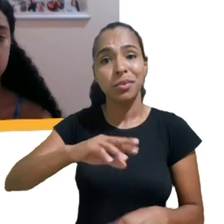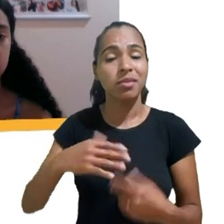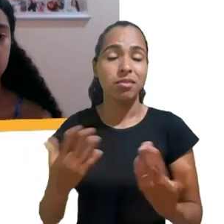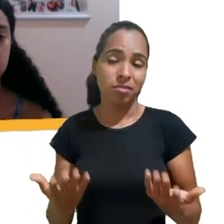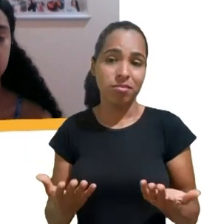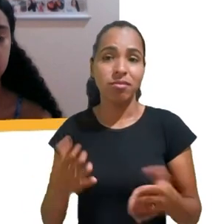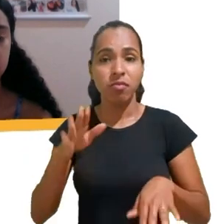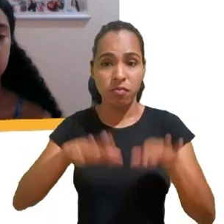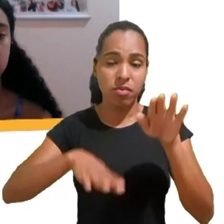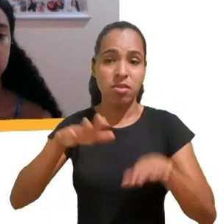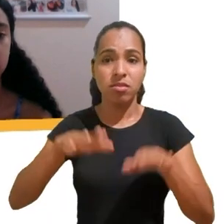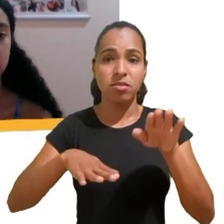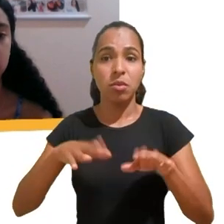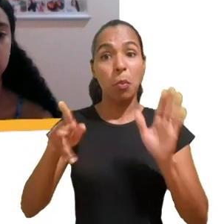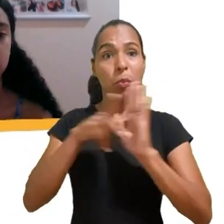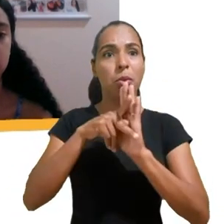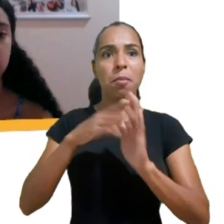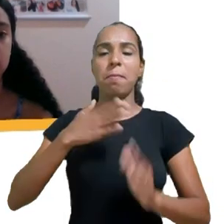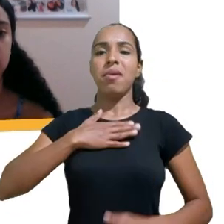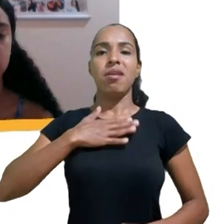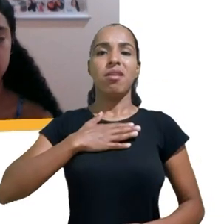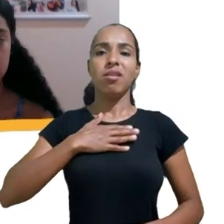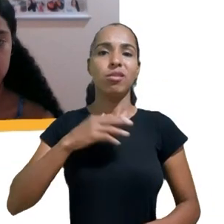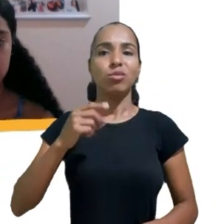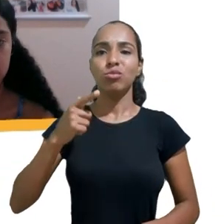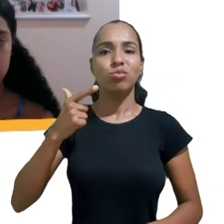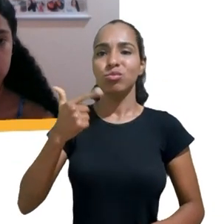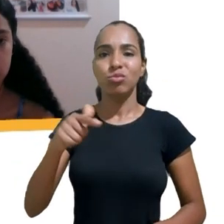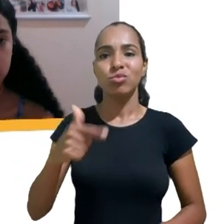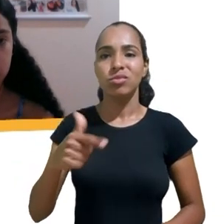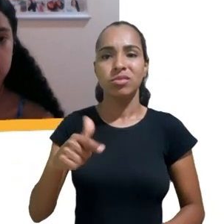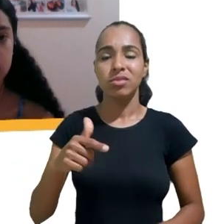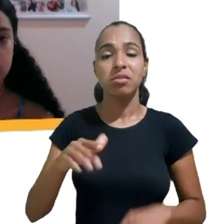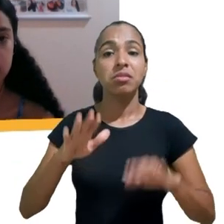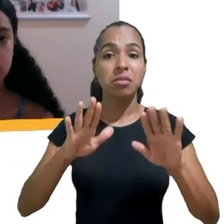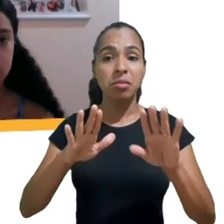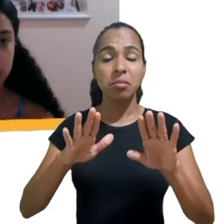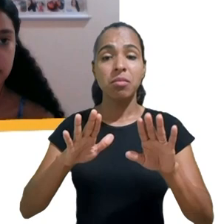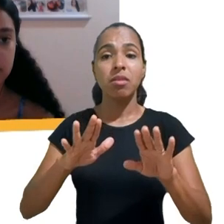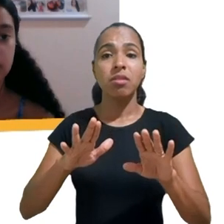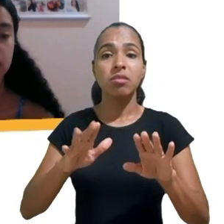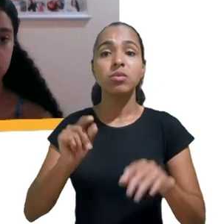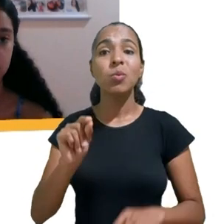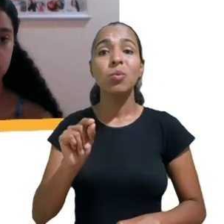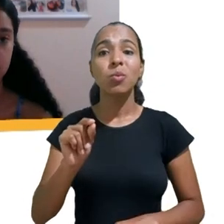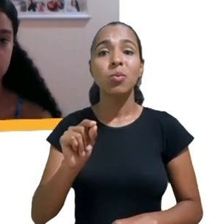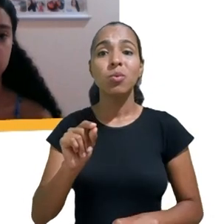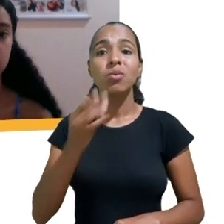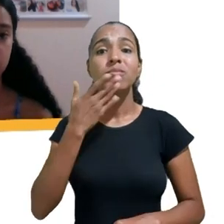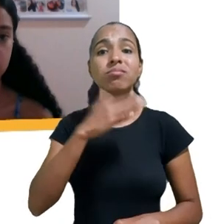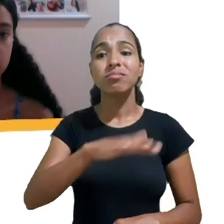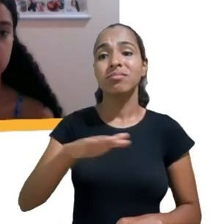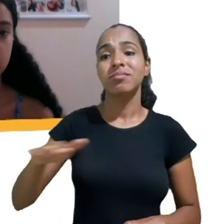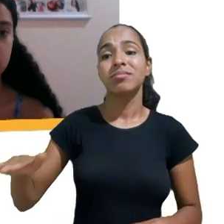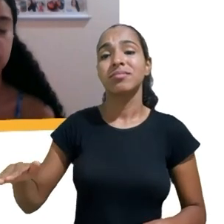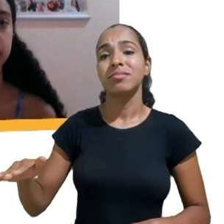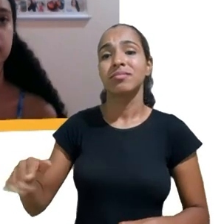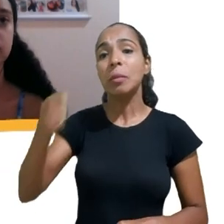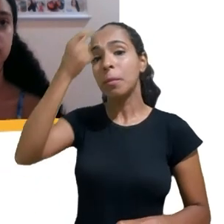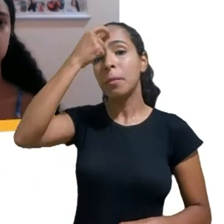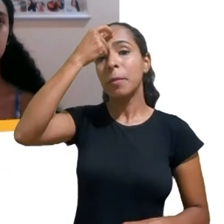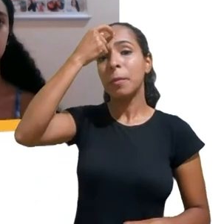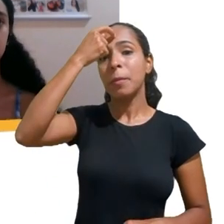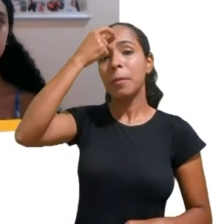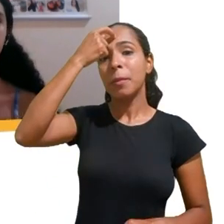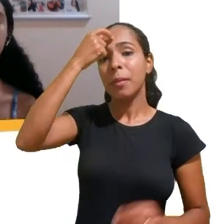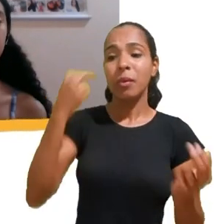profissionalizou, mas isso quase que vira uma lógica disseminada entre as crianças, mesmo quem não está ali seguindo